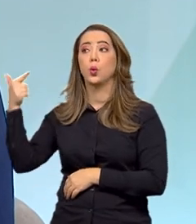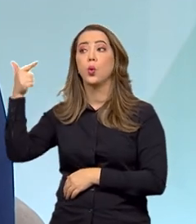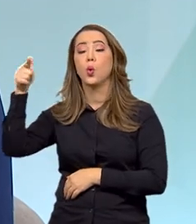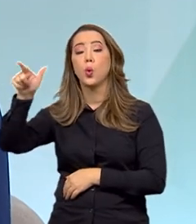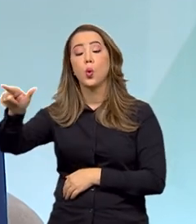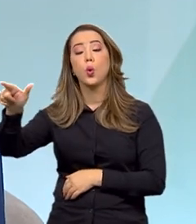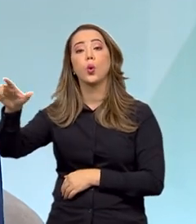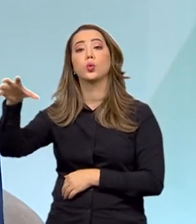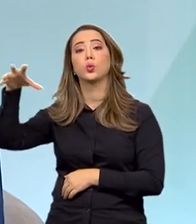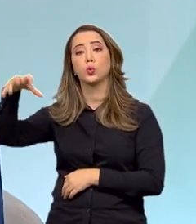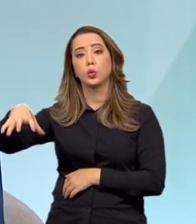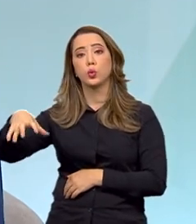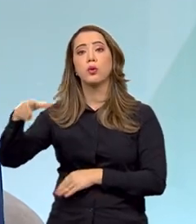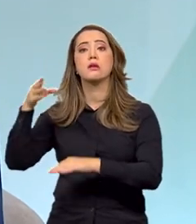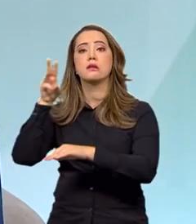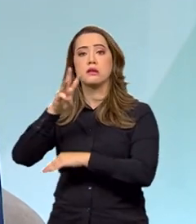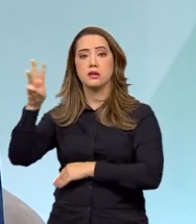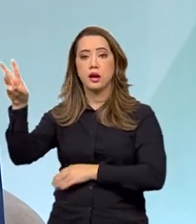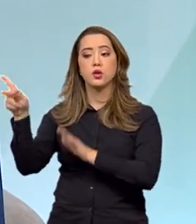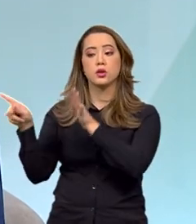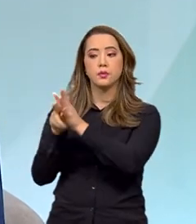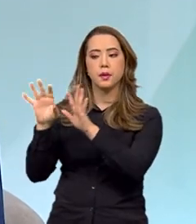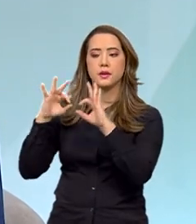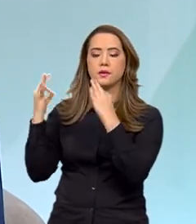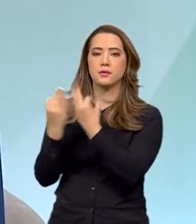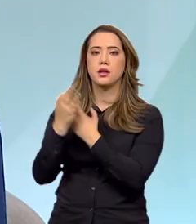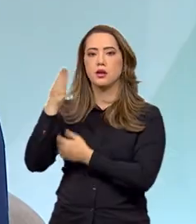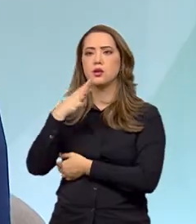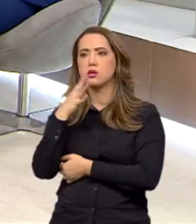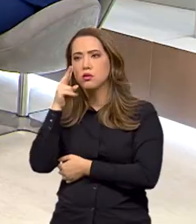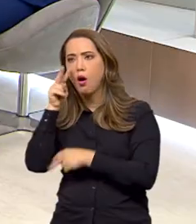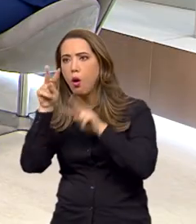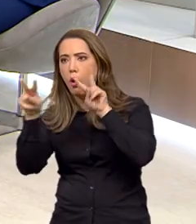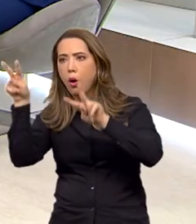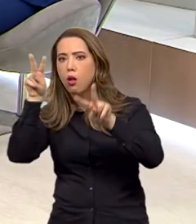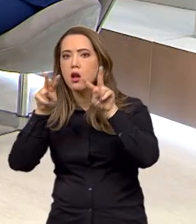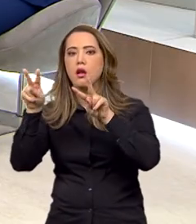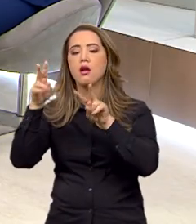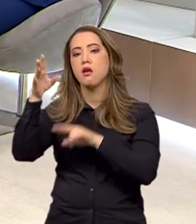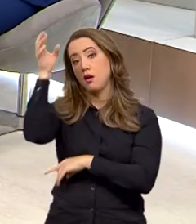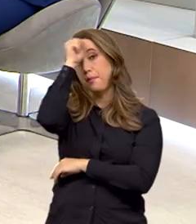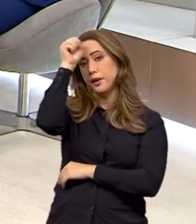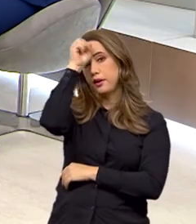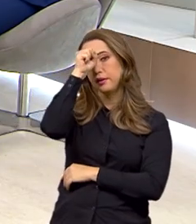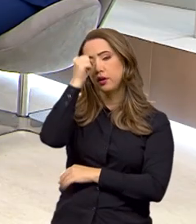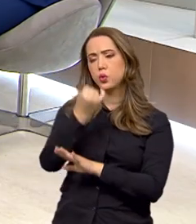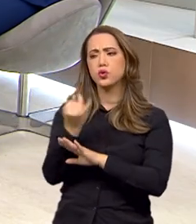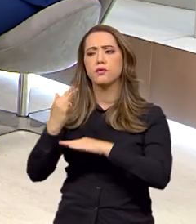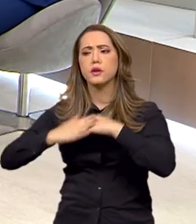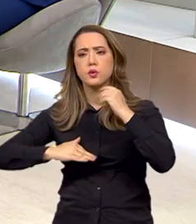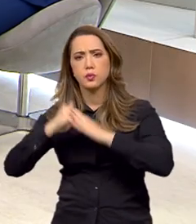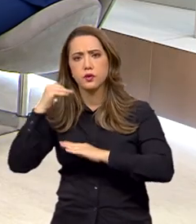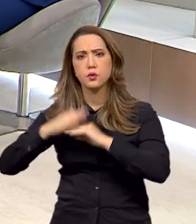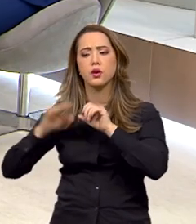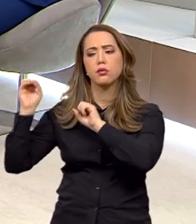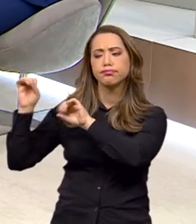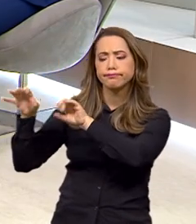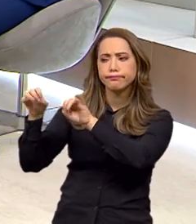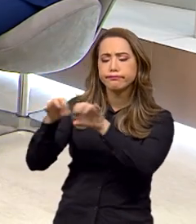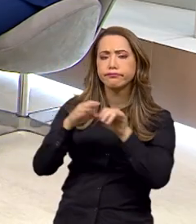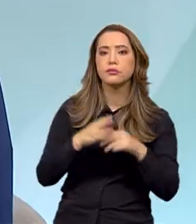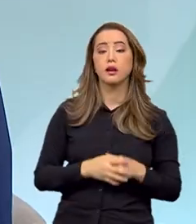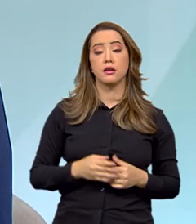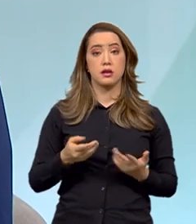vai ter também um componente para que as próprias famílias sejam orientadas, com especialistas de diversas áreas. Além disso,